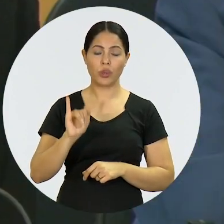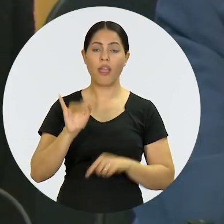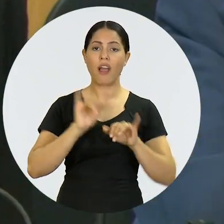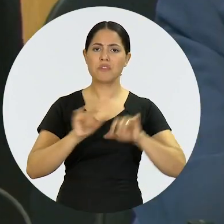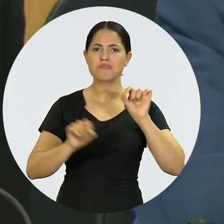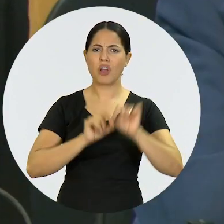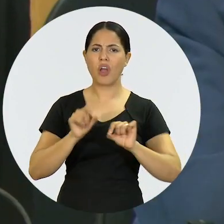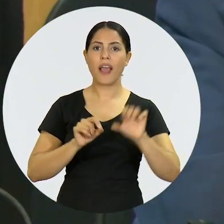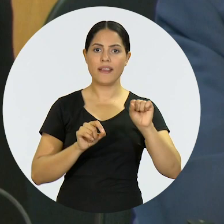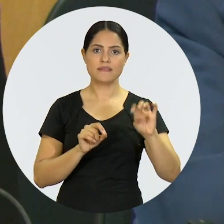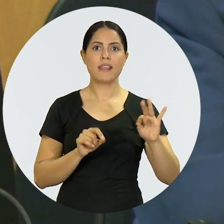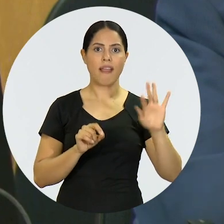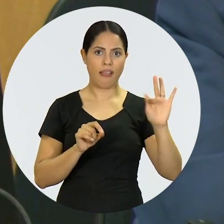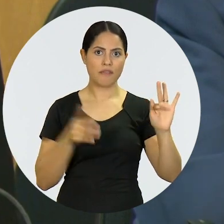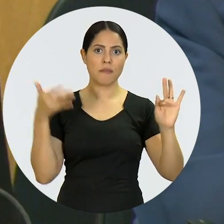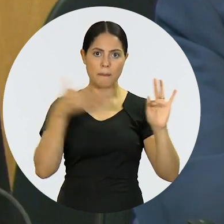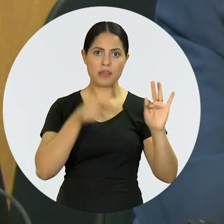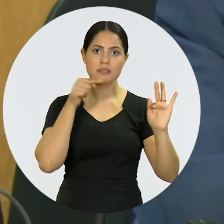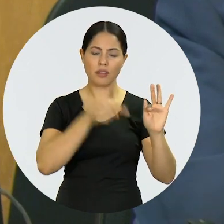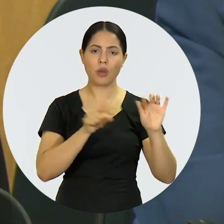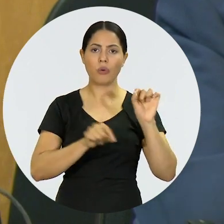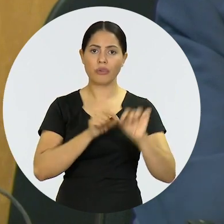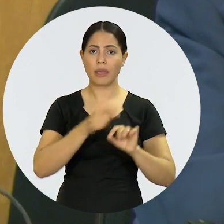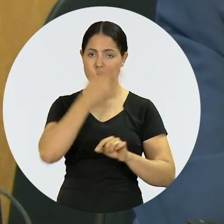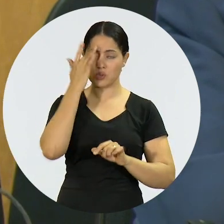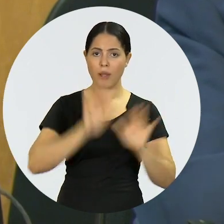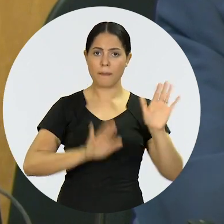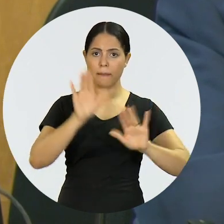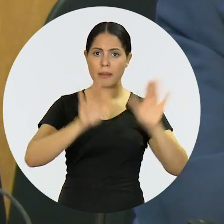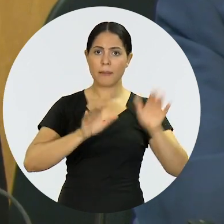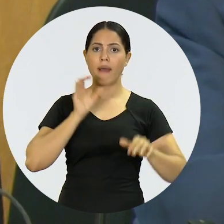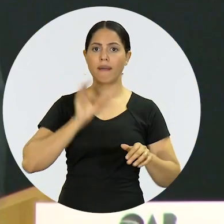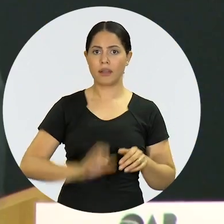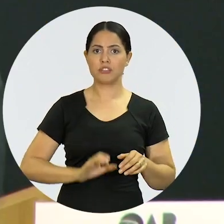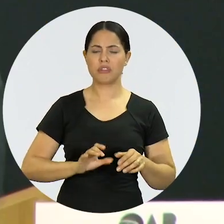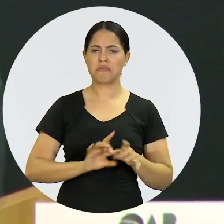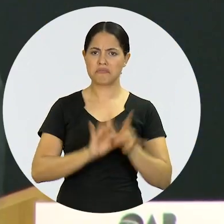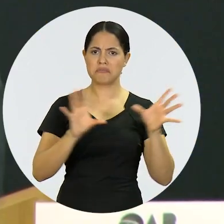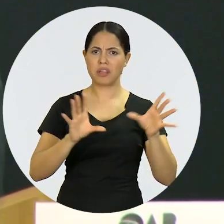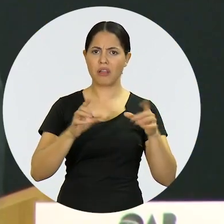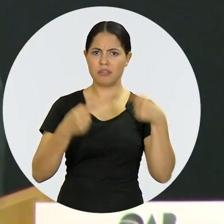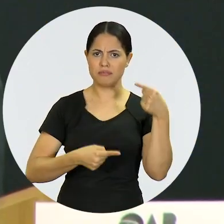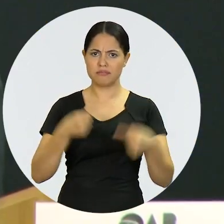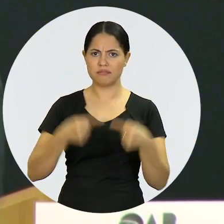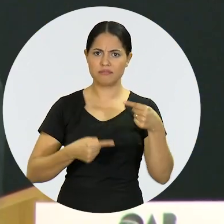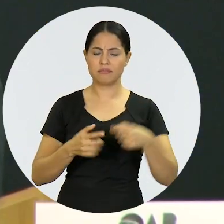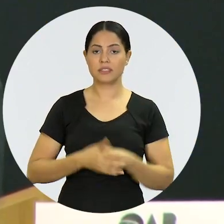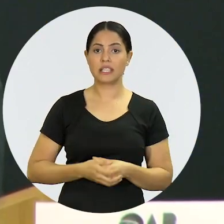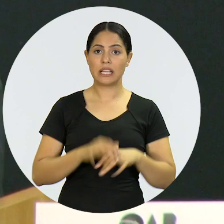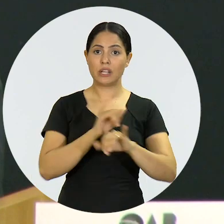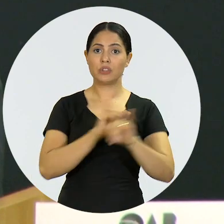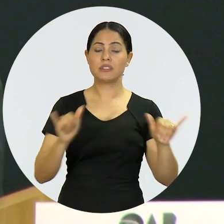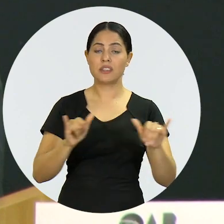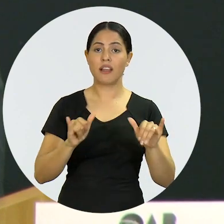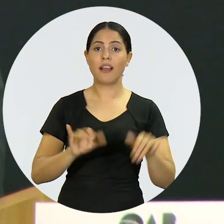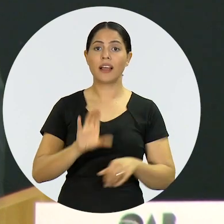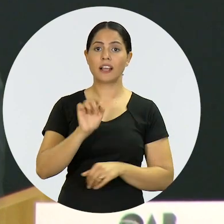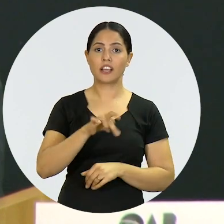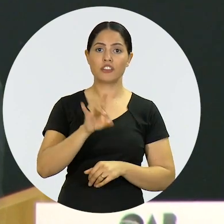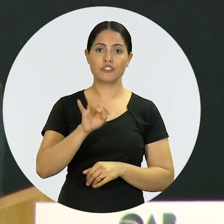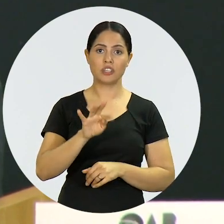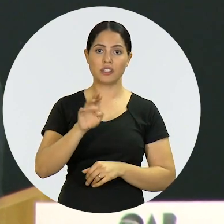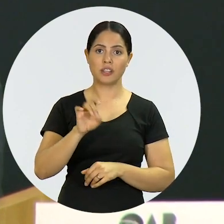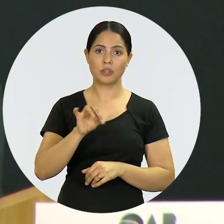ação que tramita no Supremo Tribunal Federal sobre a possibilidade de candidatos sem filiação partidária concorrerem a cargos políticos, as